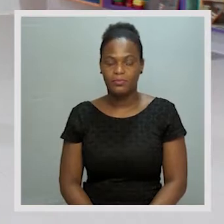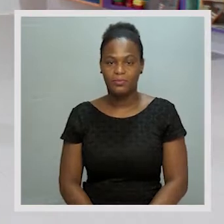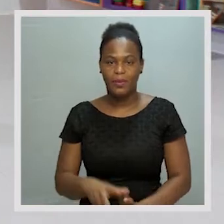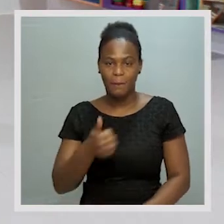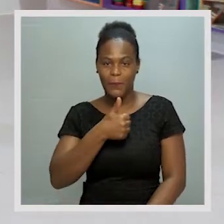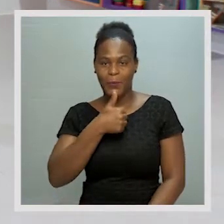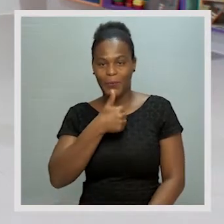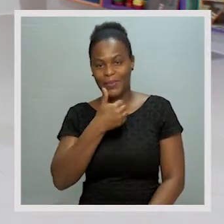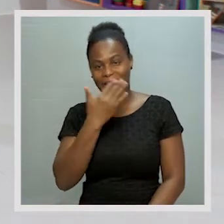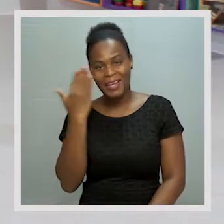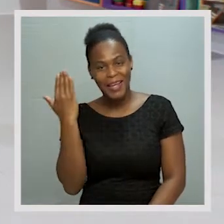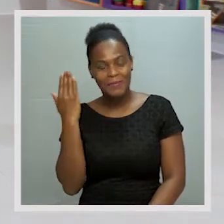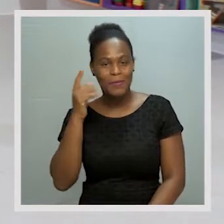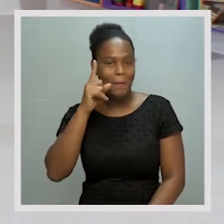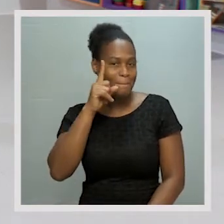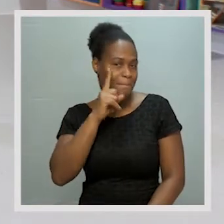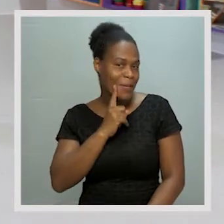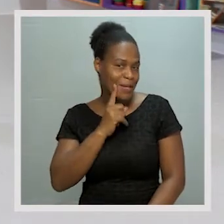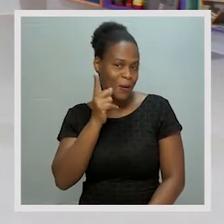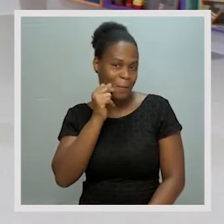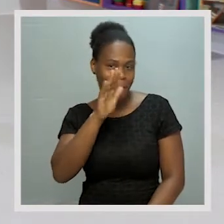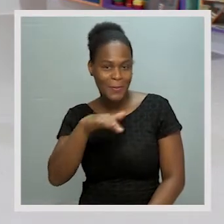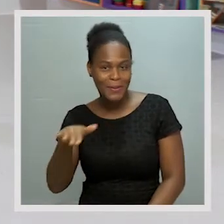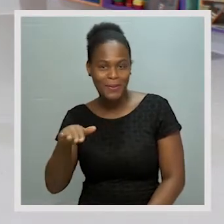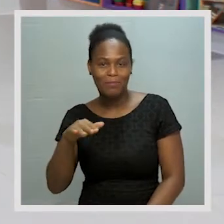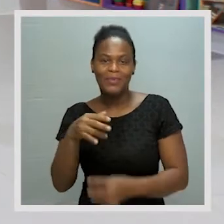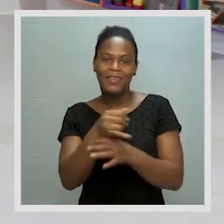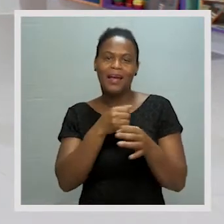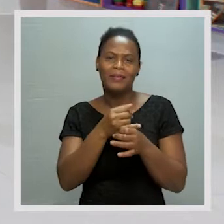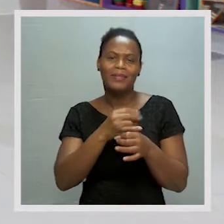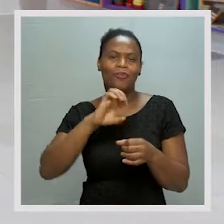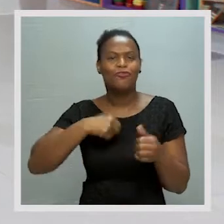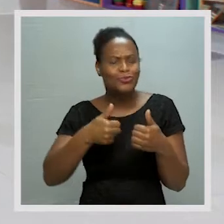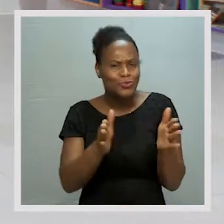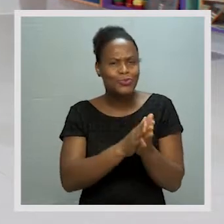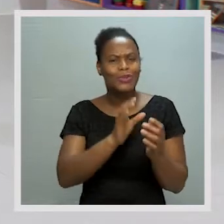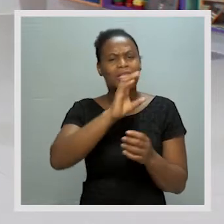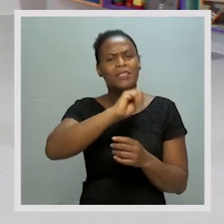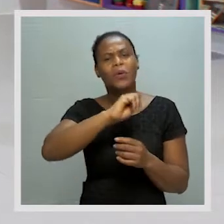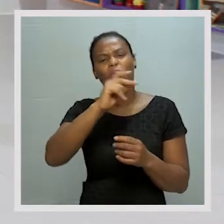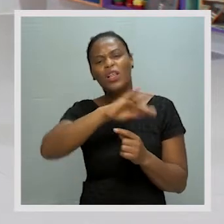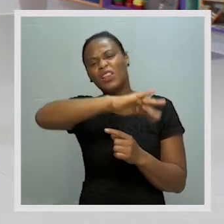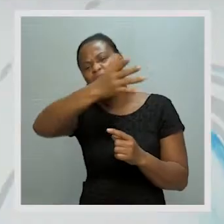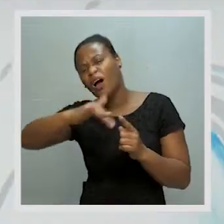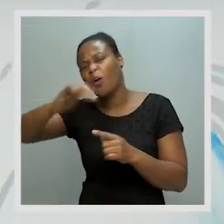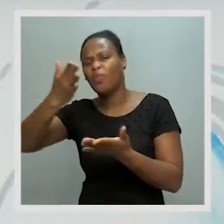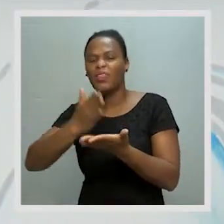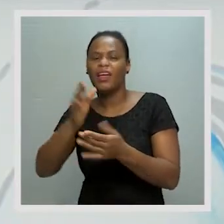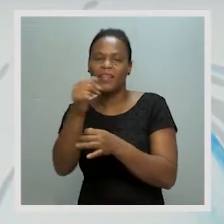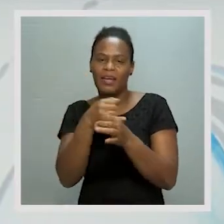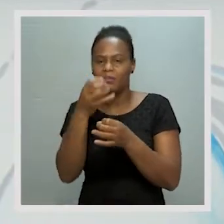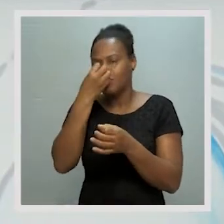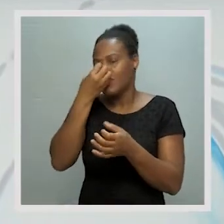Bom dia, meninas e meninos de Santo Antão à Brava. Estamos